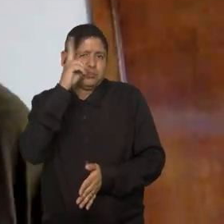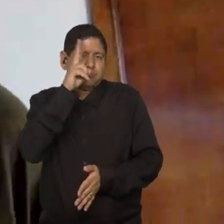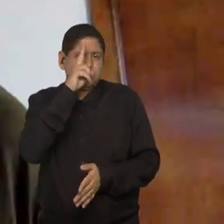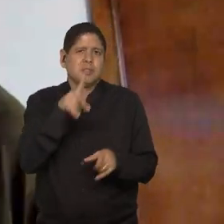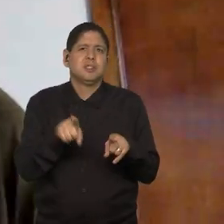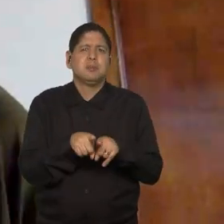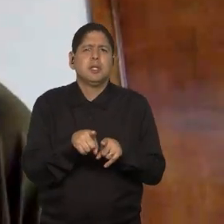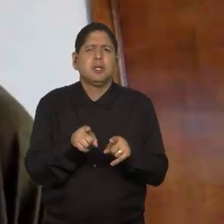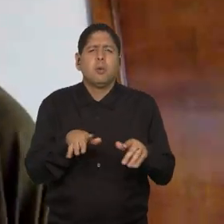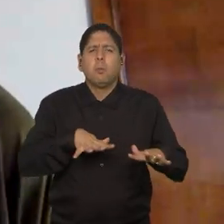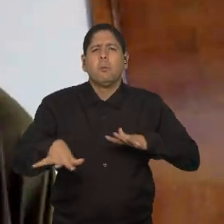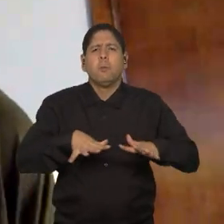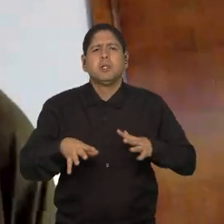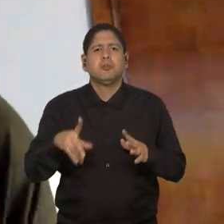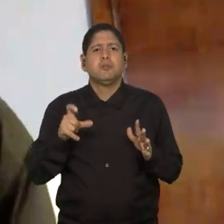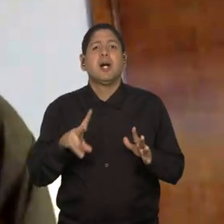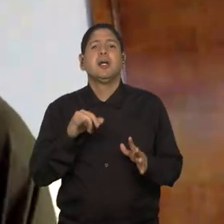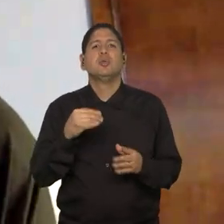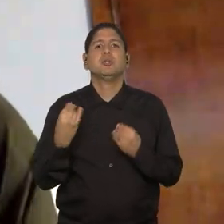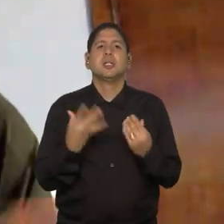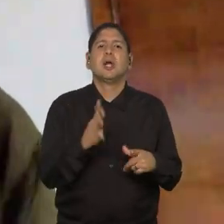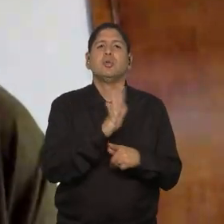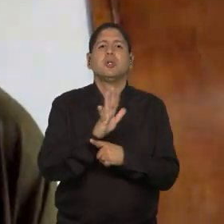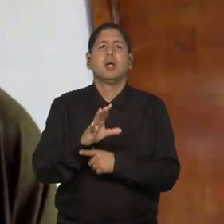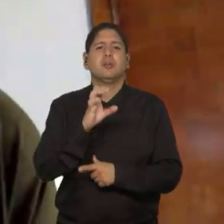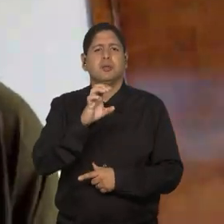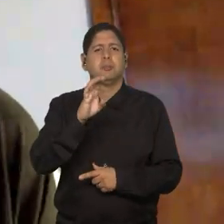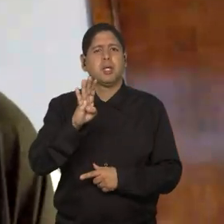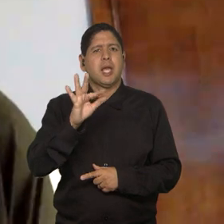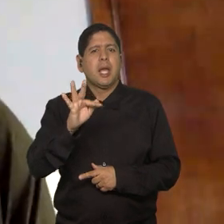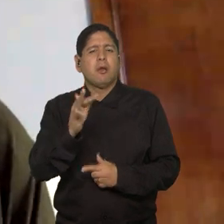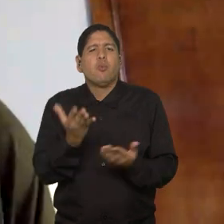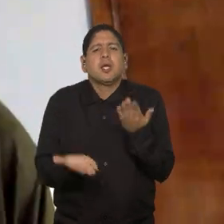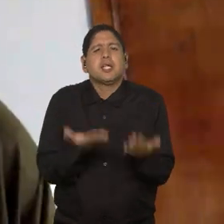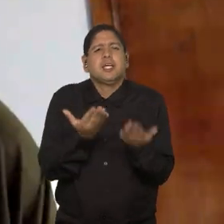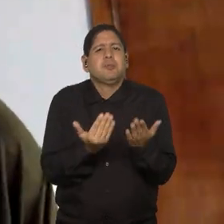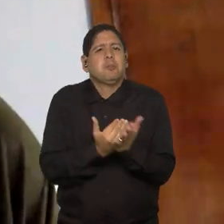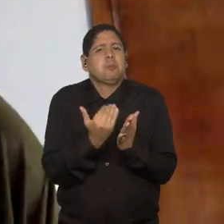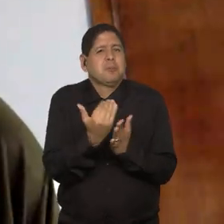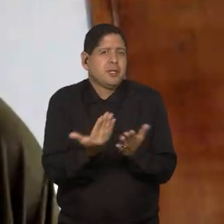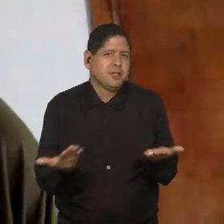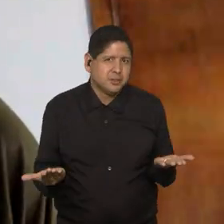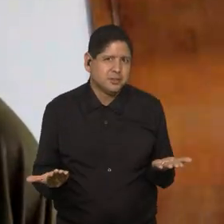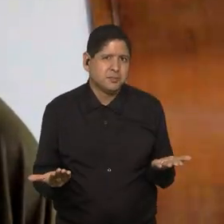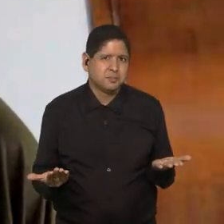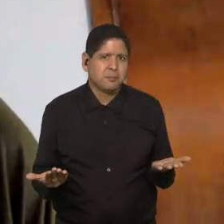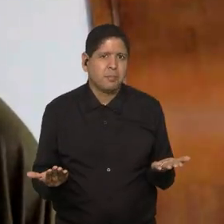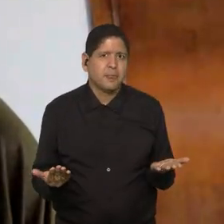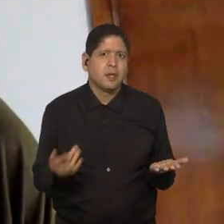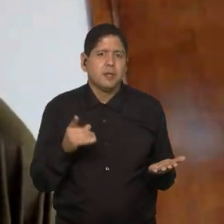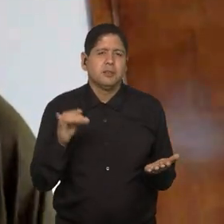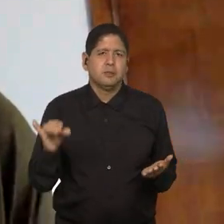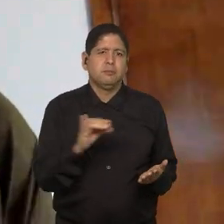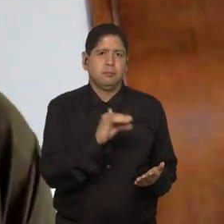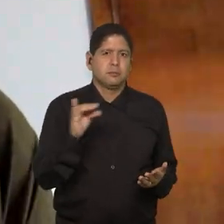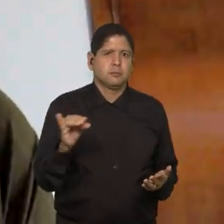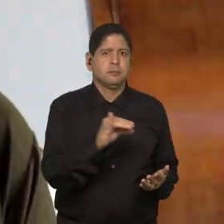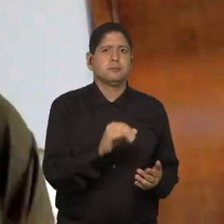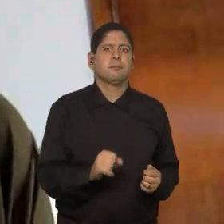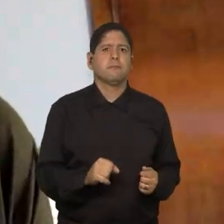todo esse movimento vai acabar ajudando a CBF a equilibrar um pouco mais esse investimento,